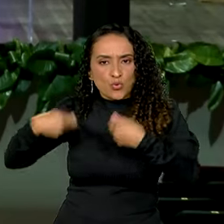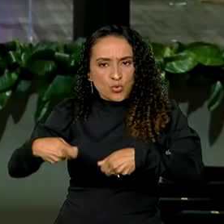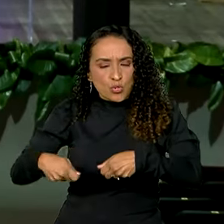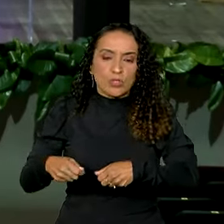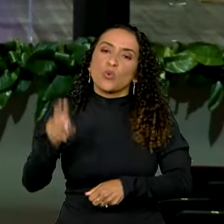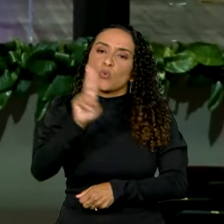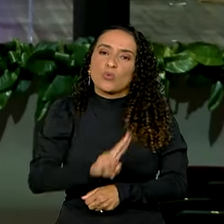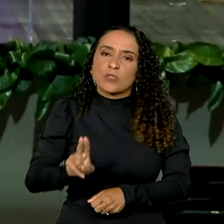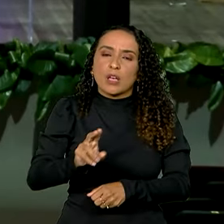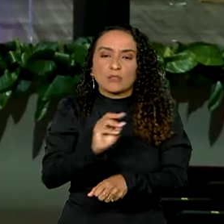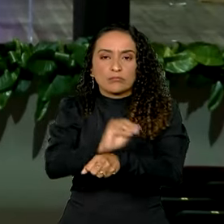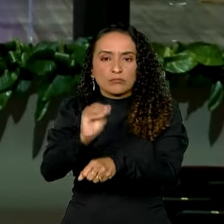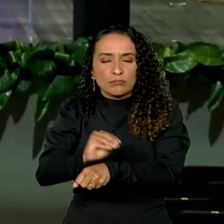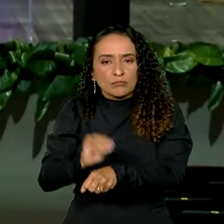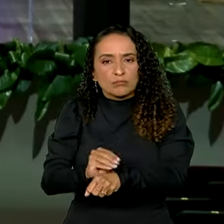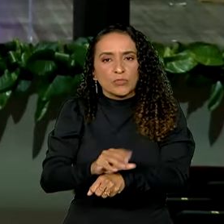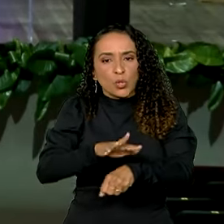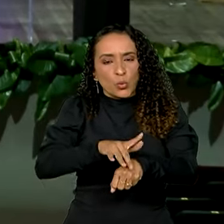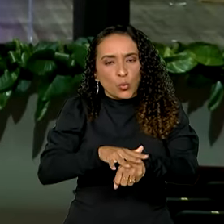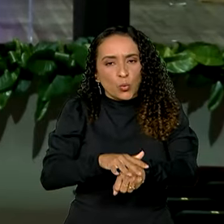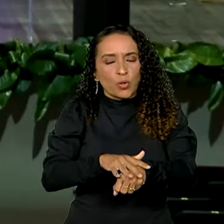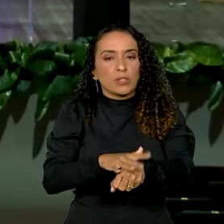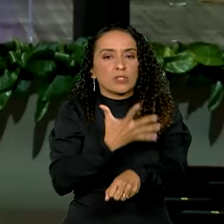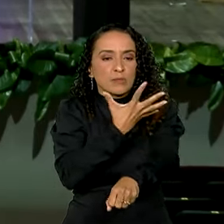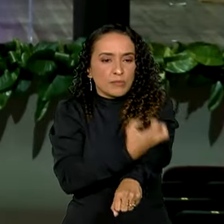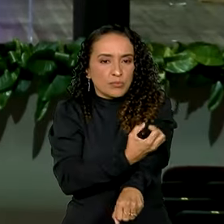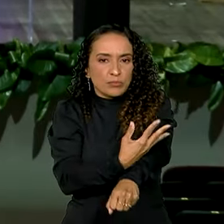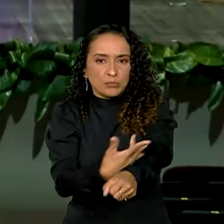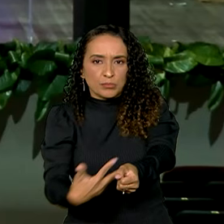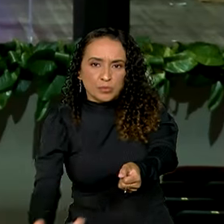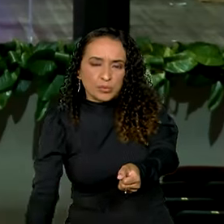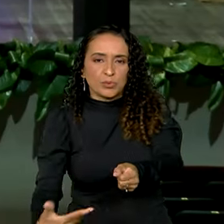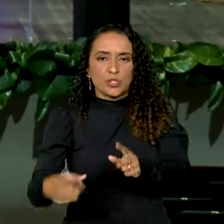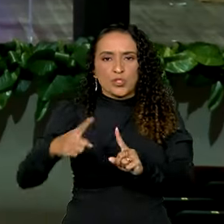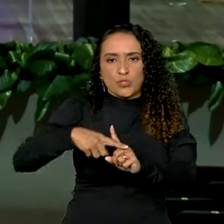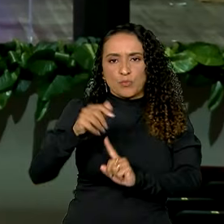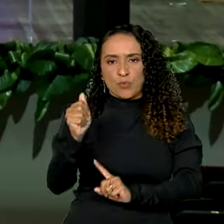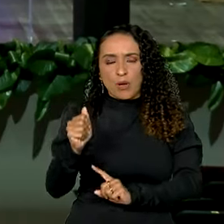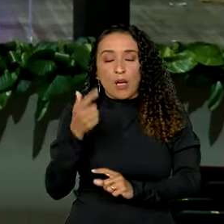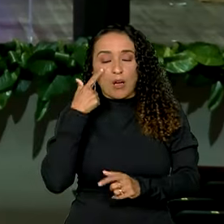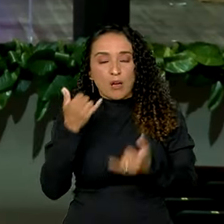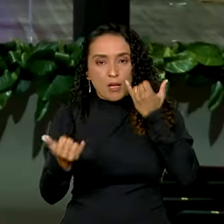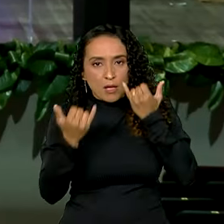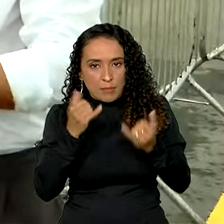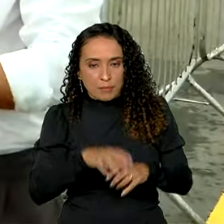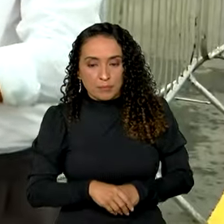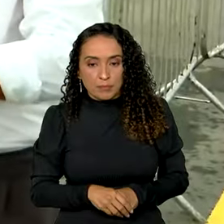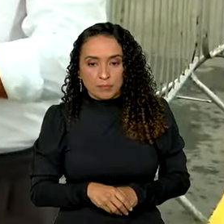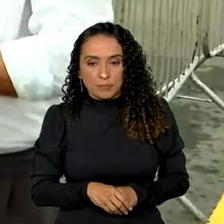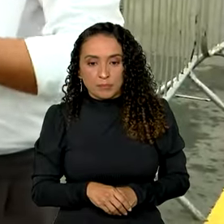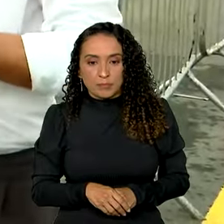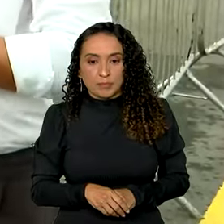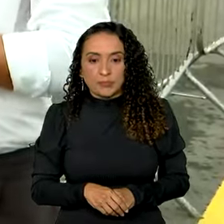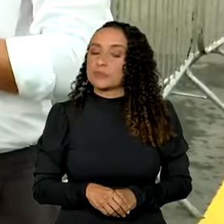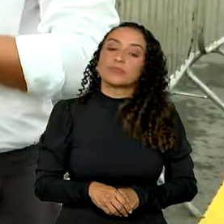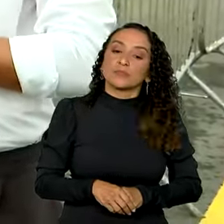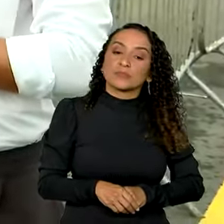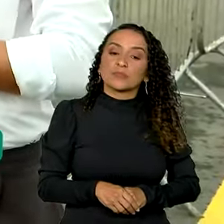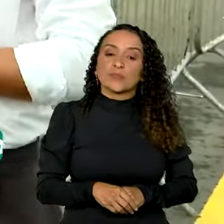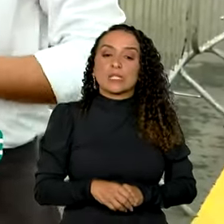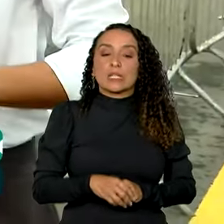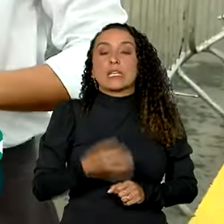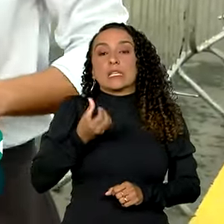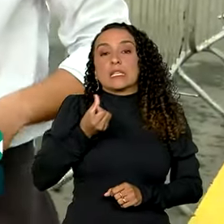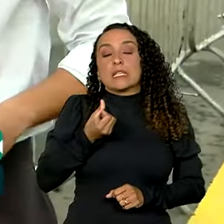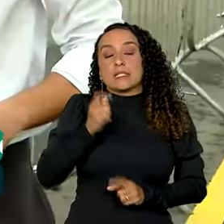no tratamento da hemofilia tipo A. Veja na reportagem de Jéssica Gonçalves. Com seis meses de